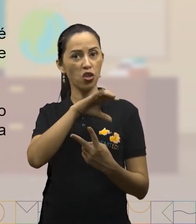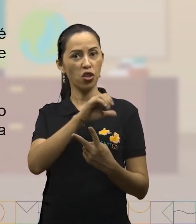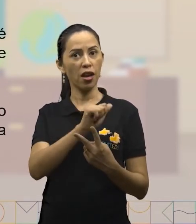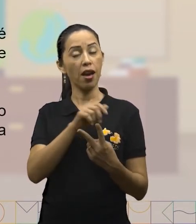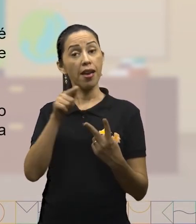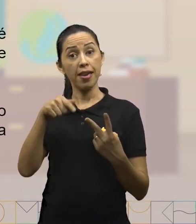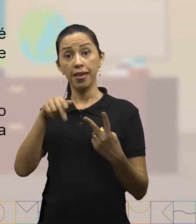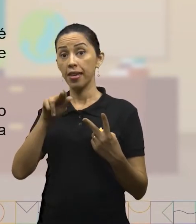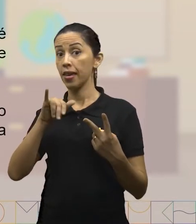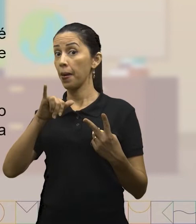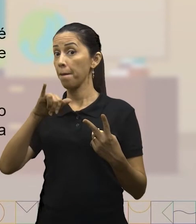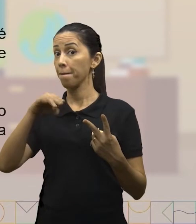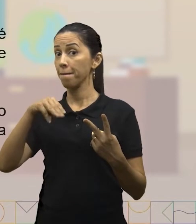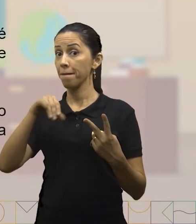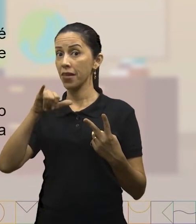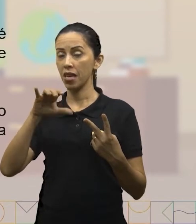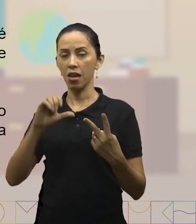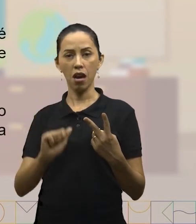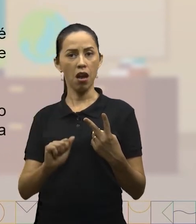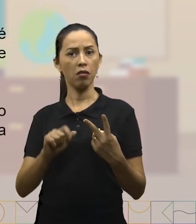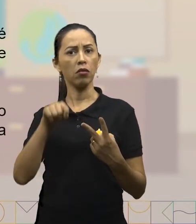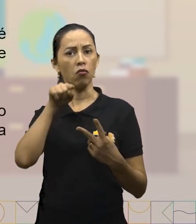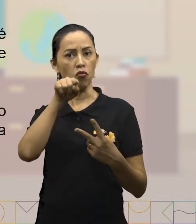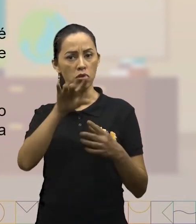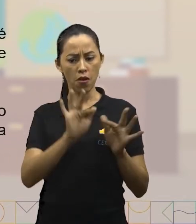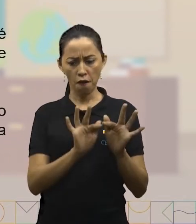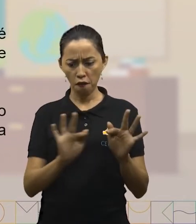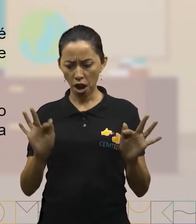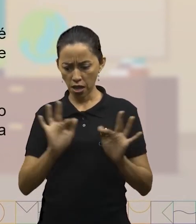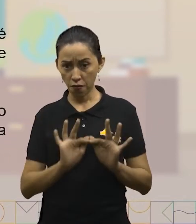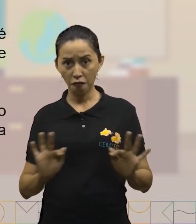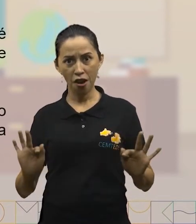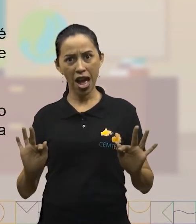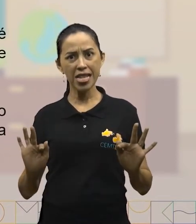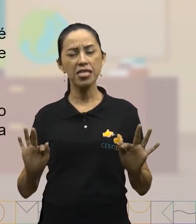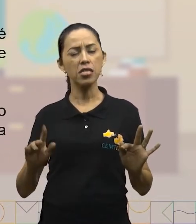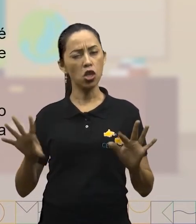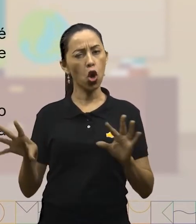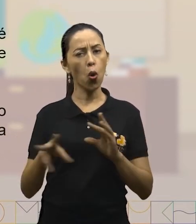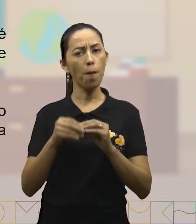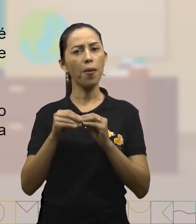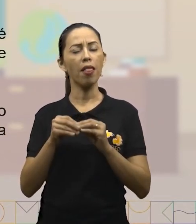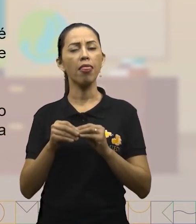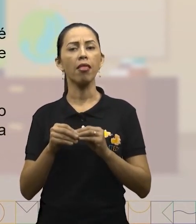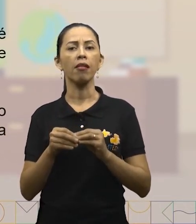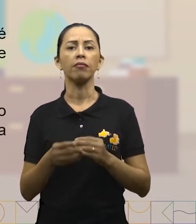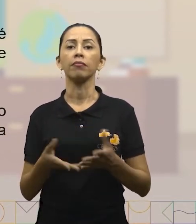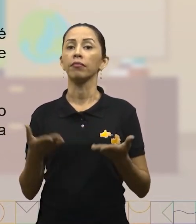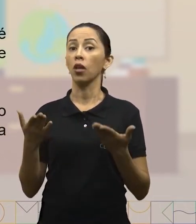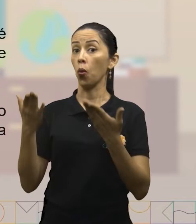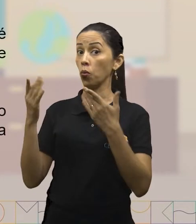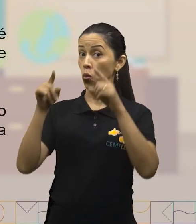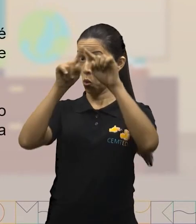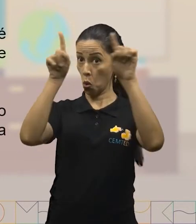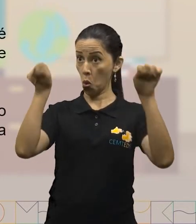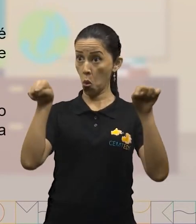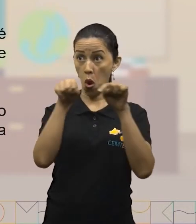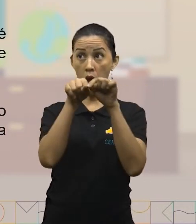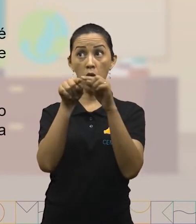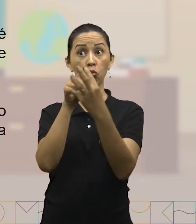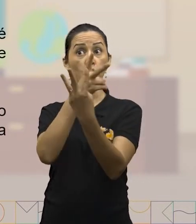Complete as frases abaixo a respeito da digestão a partir das palavras do quadro abaixo. Então, no quadro nós temos